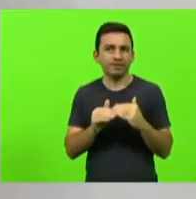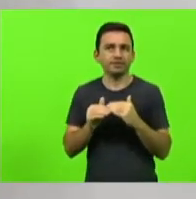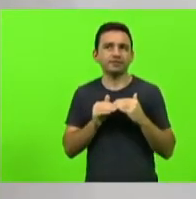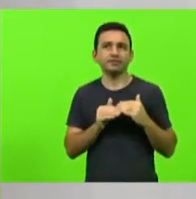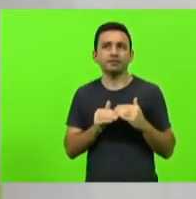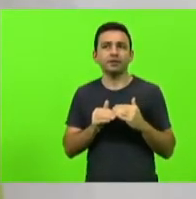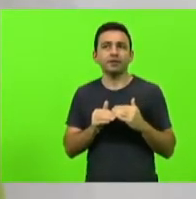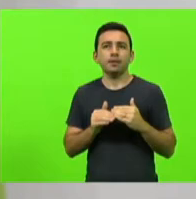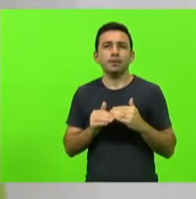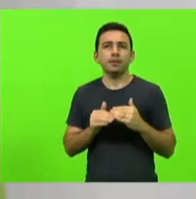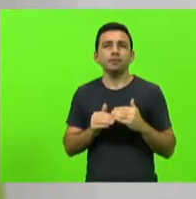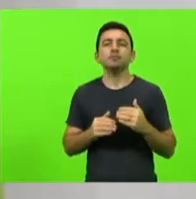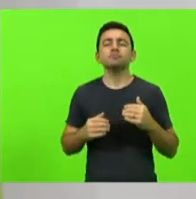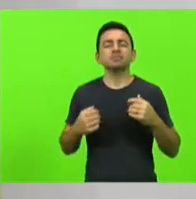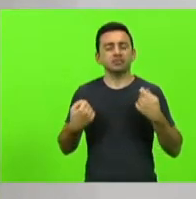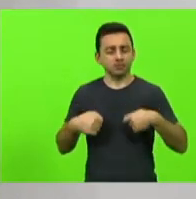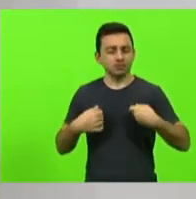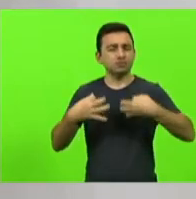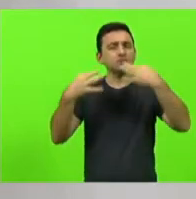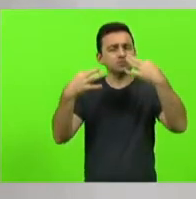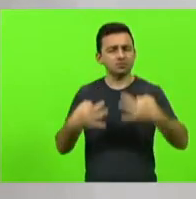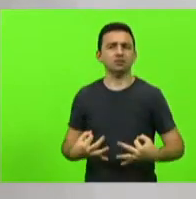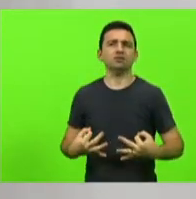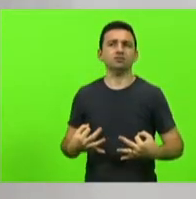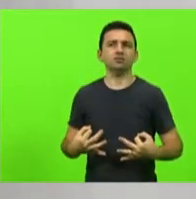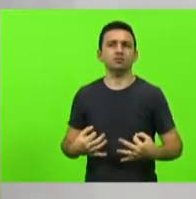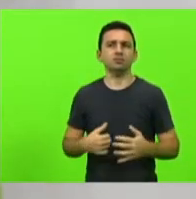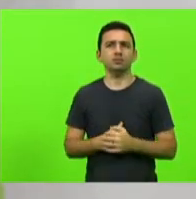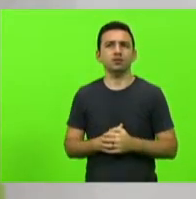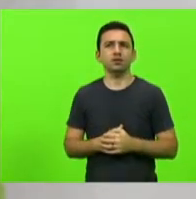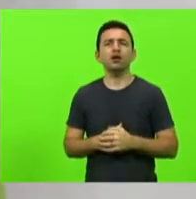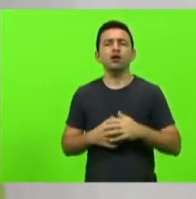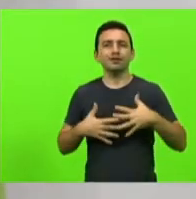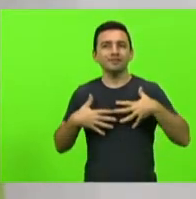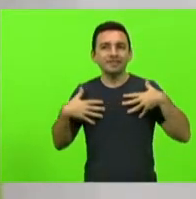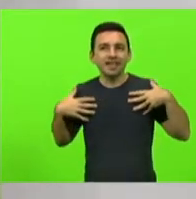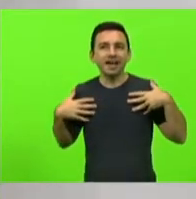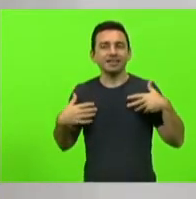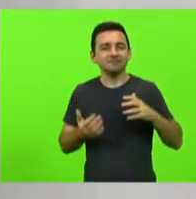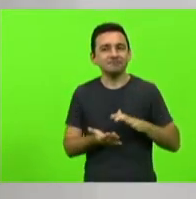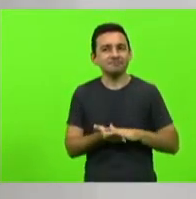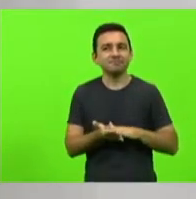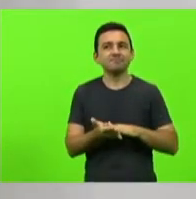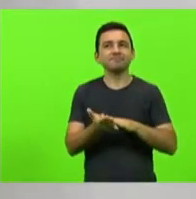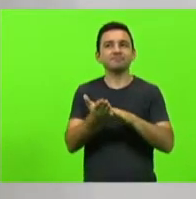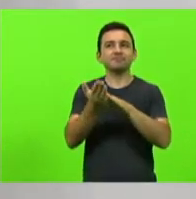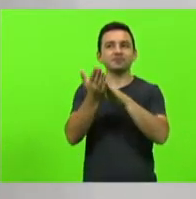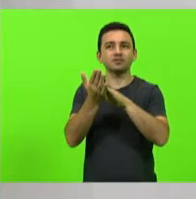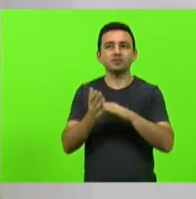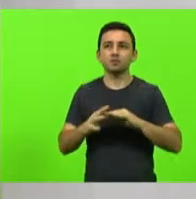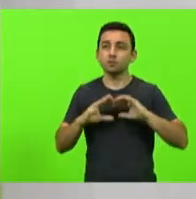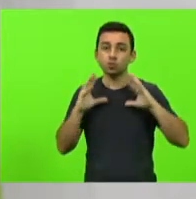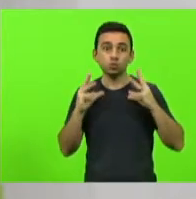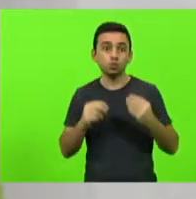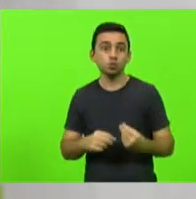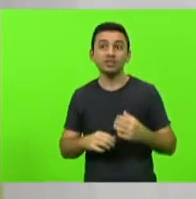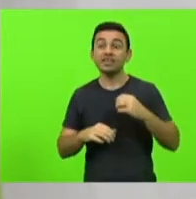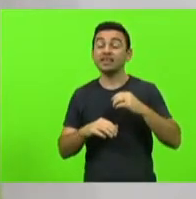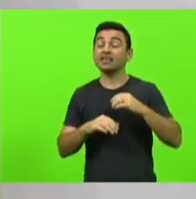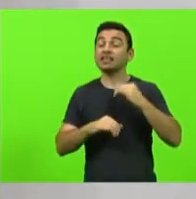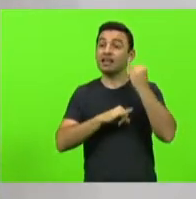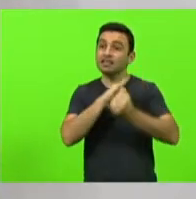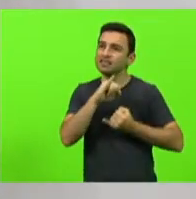incontestavelmente justo mas em meio a tantas homenagens e mensagens que inundam a internet e as mídias